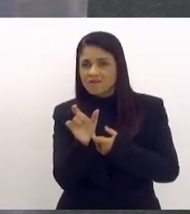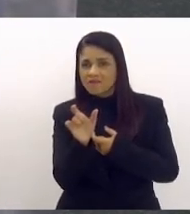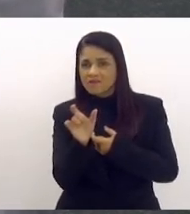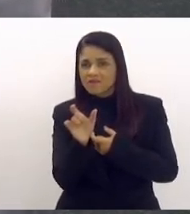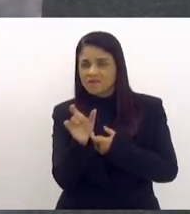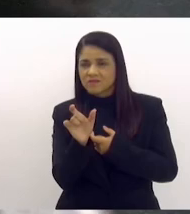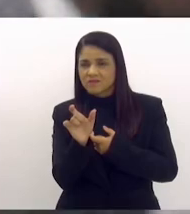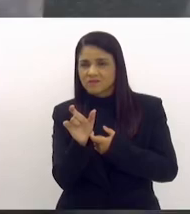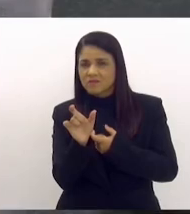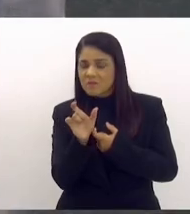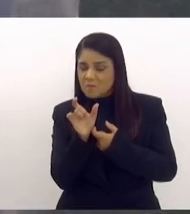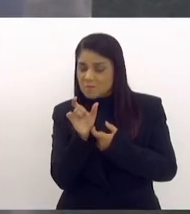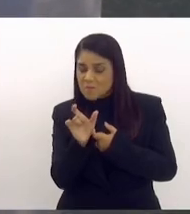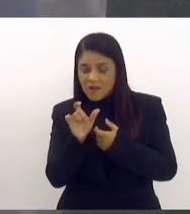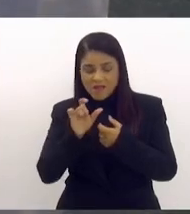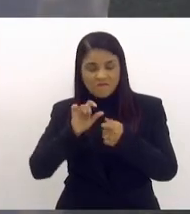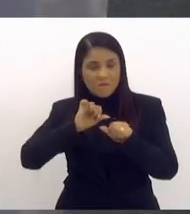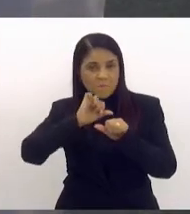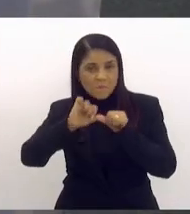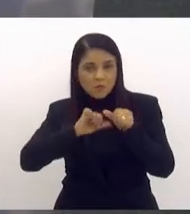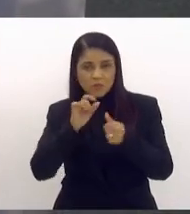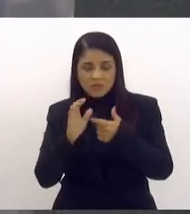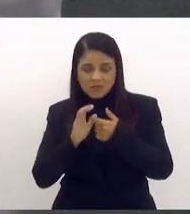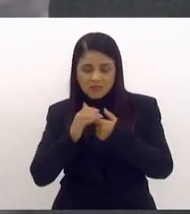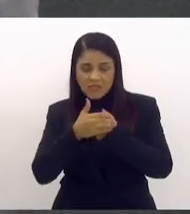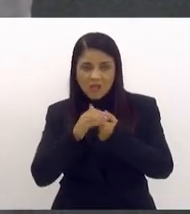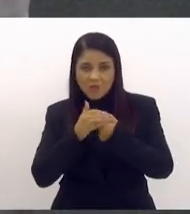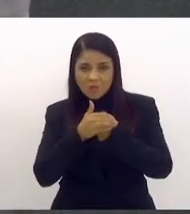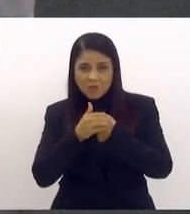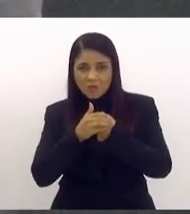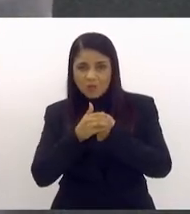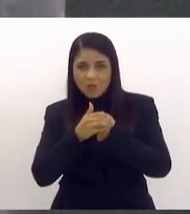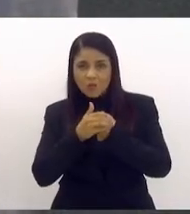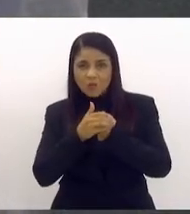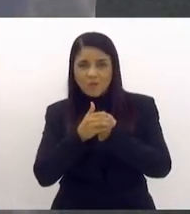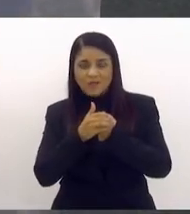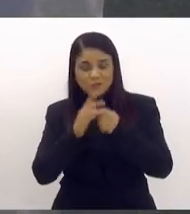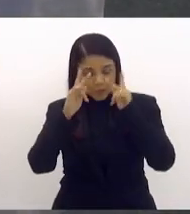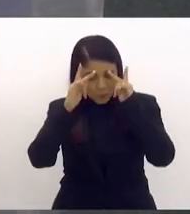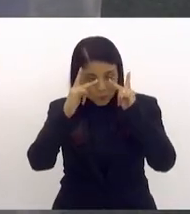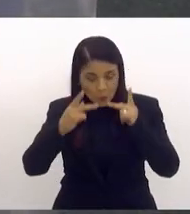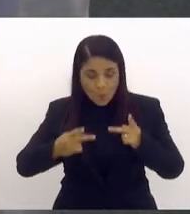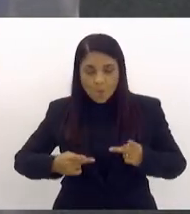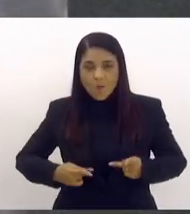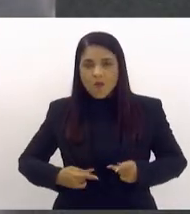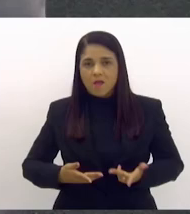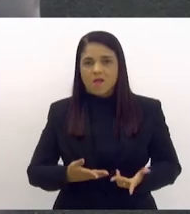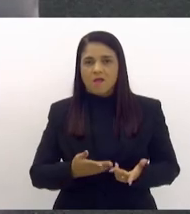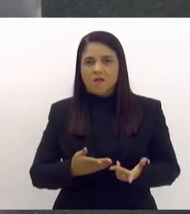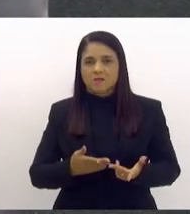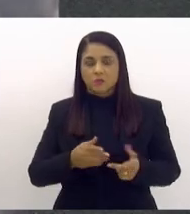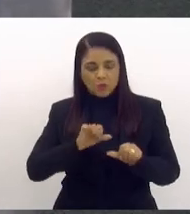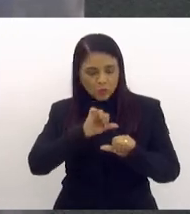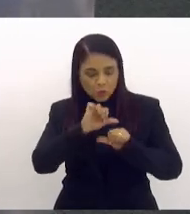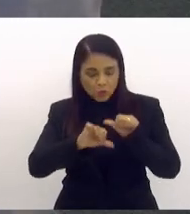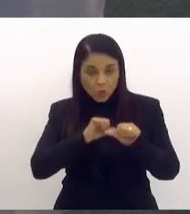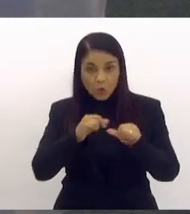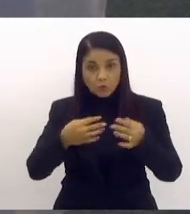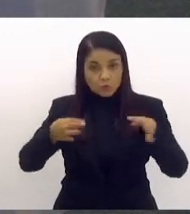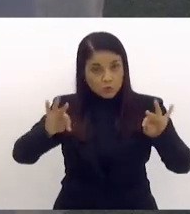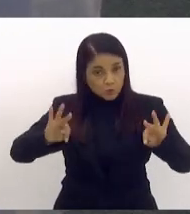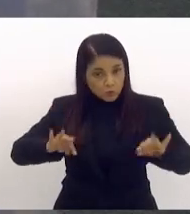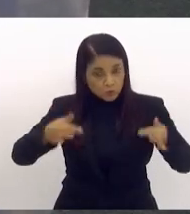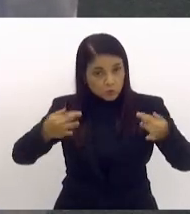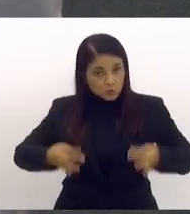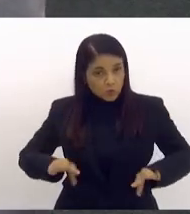alteração para tratar a coisa de maneira mais humanizada. A gente troca o sofrimento